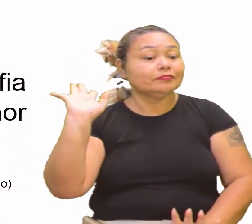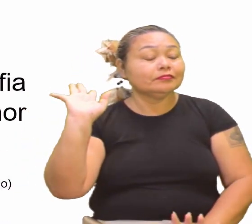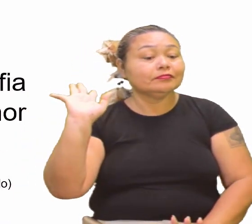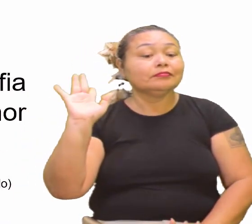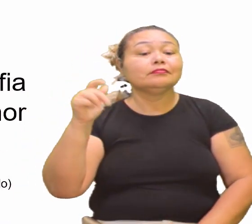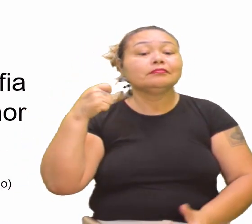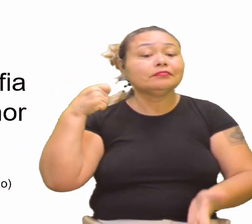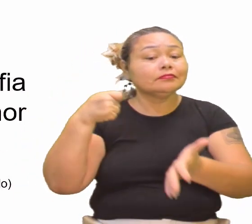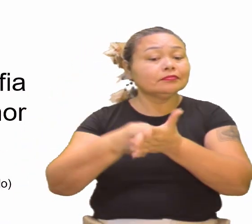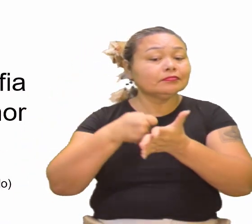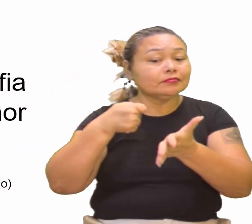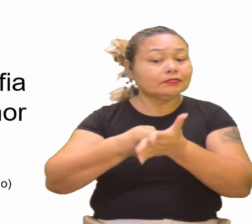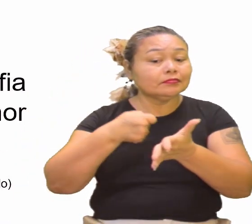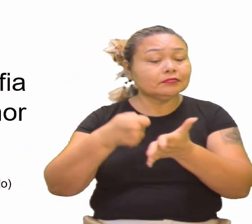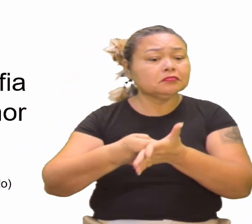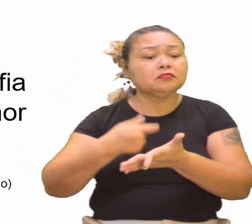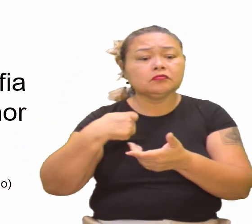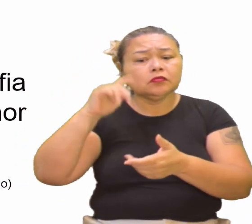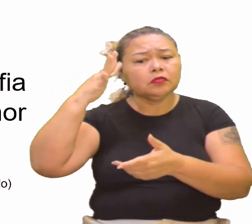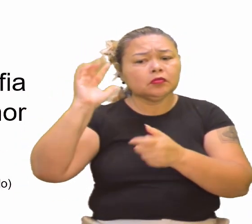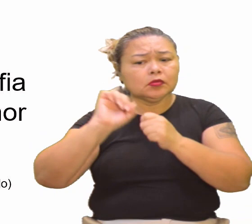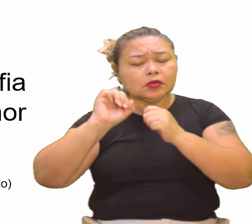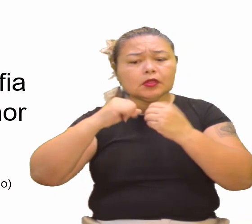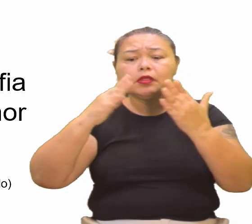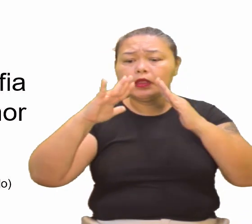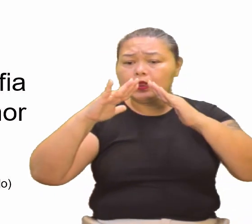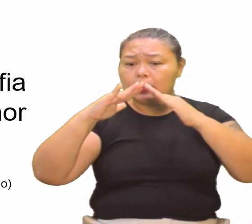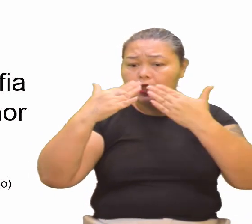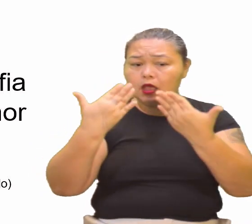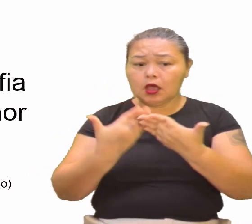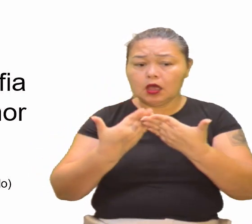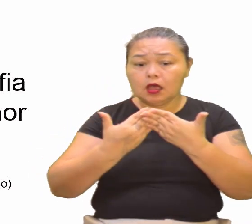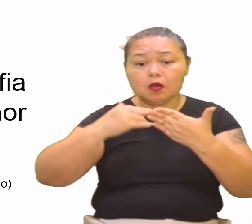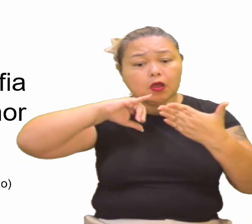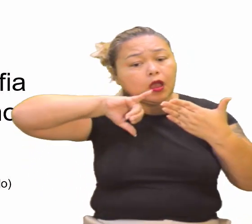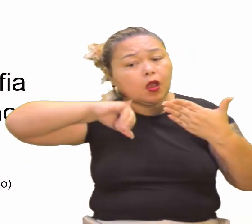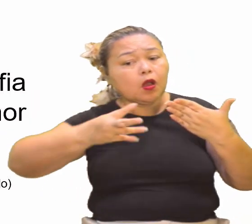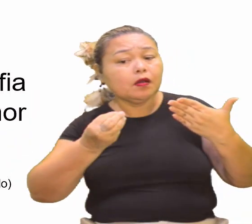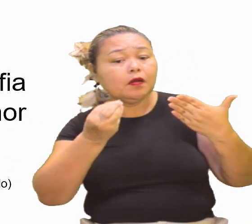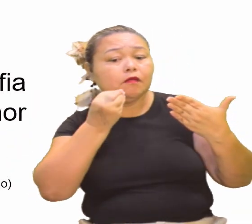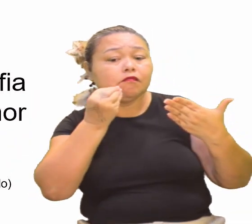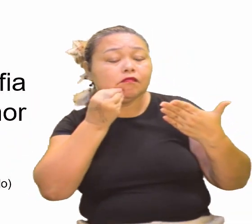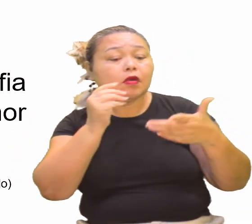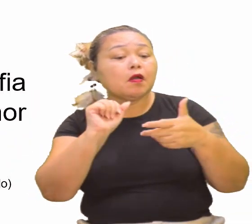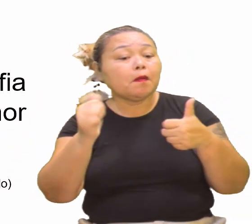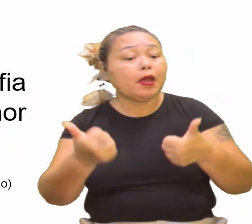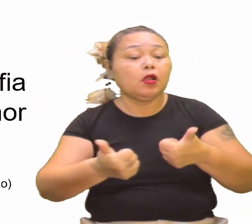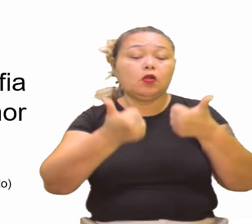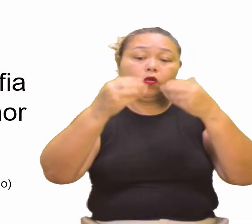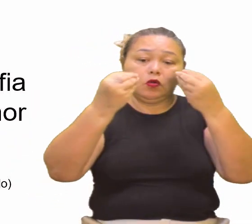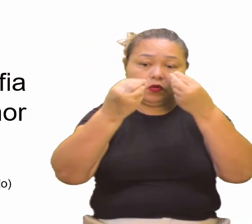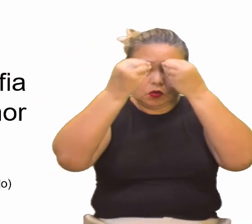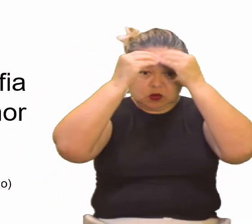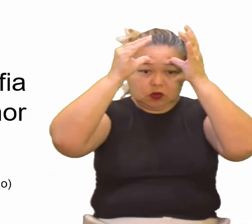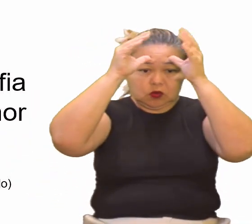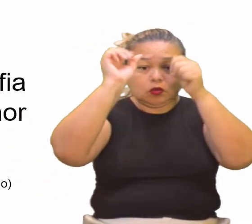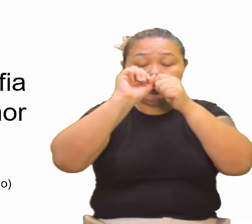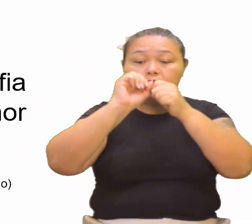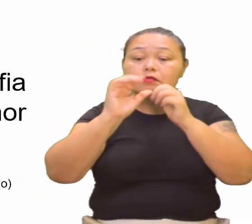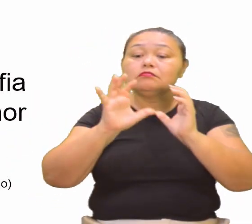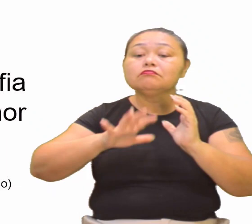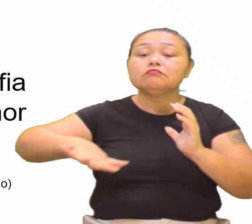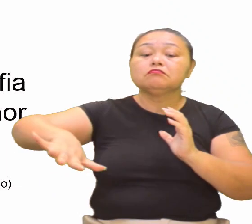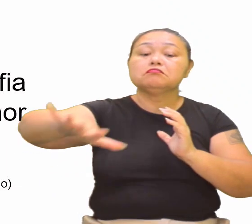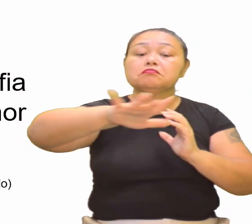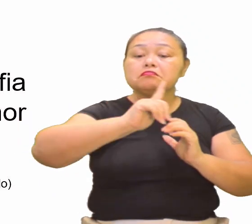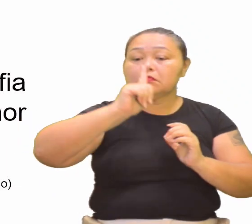lutava contra o endurecimento da filosofia escolástica e aproveitava-se de um melhor conhecimento da civilização greco